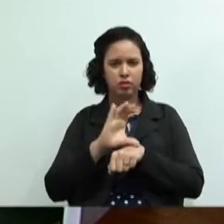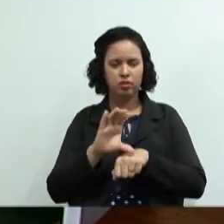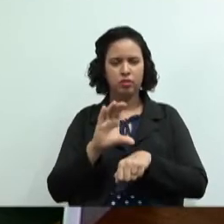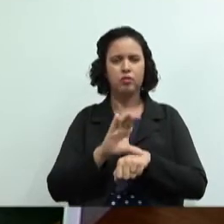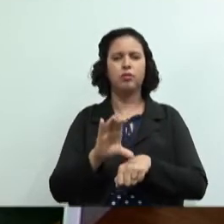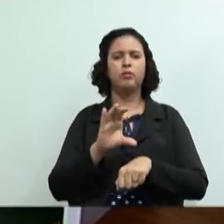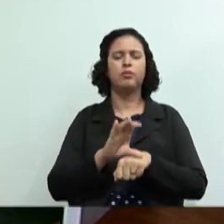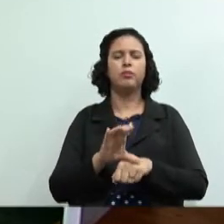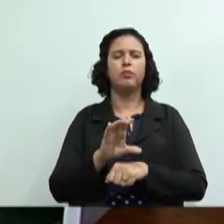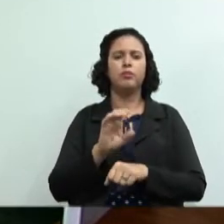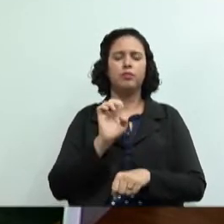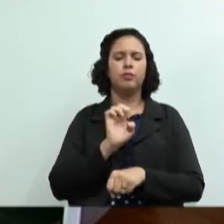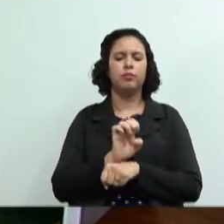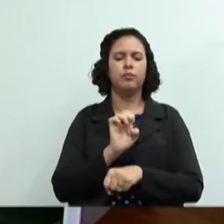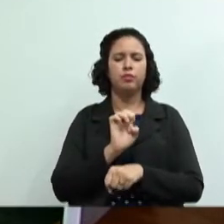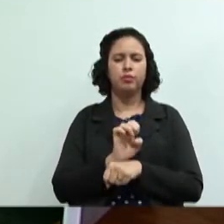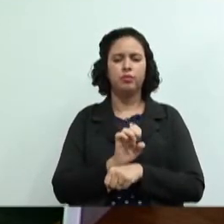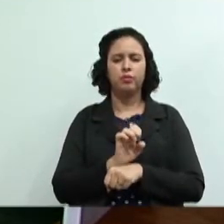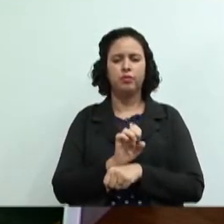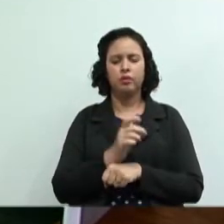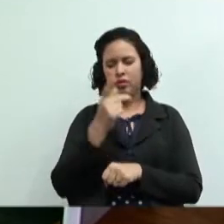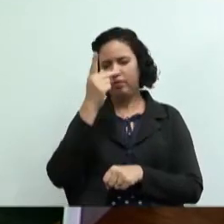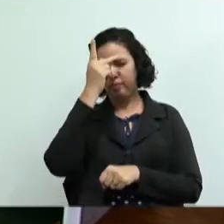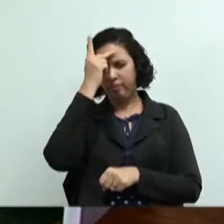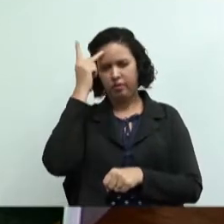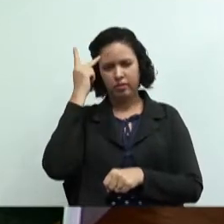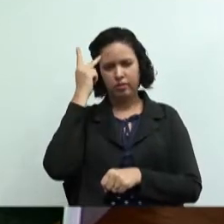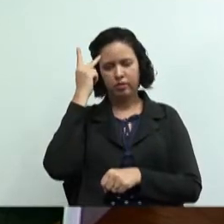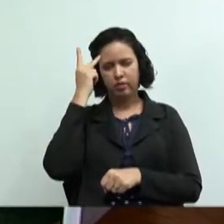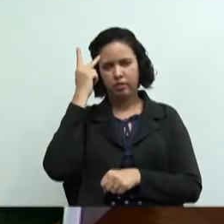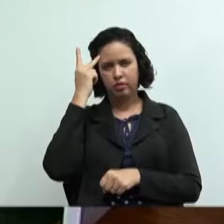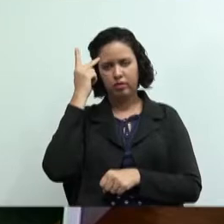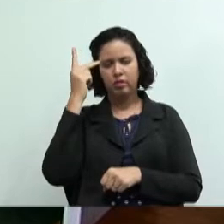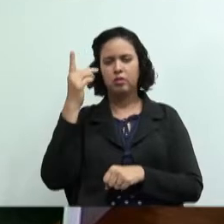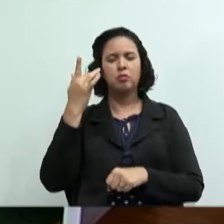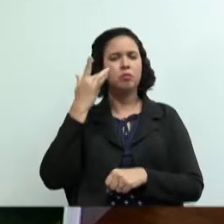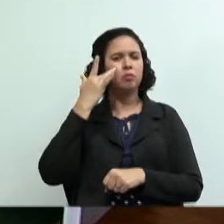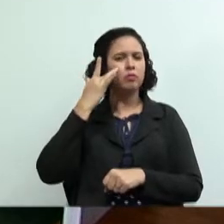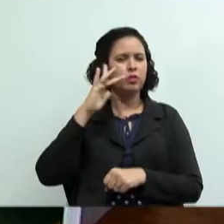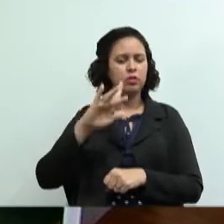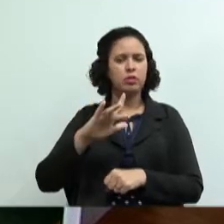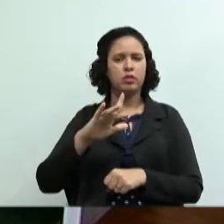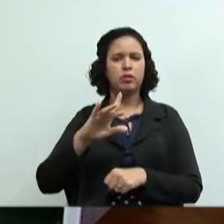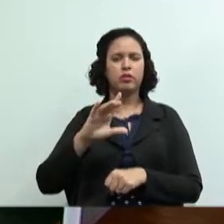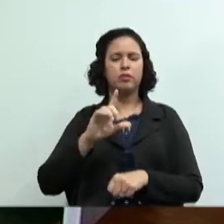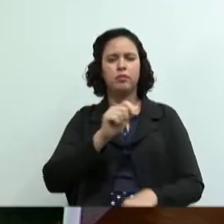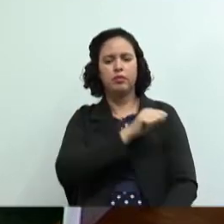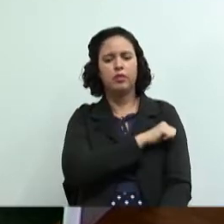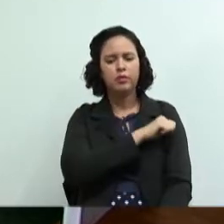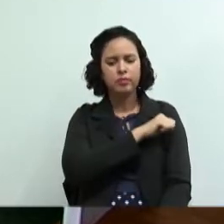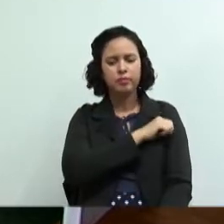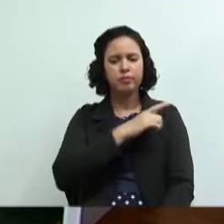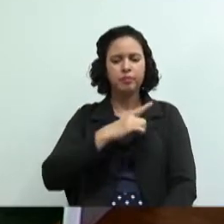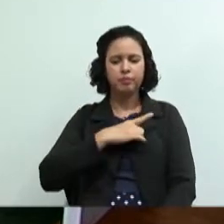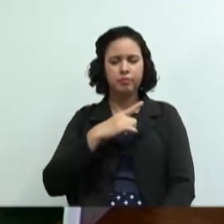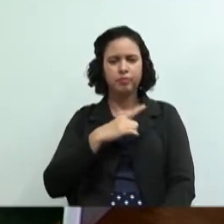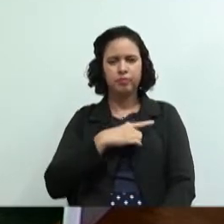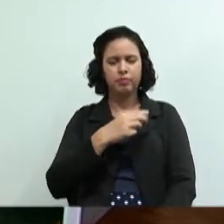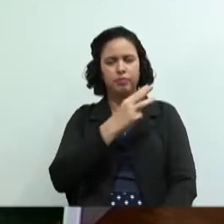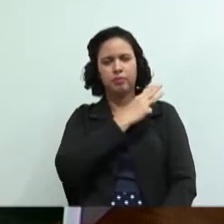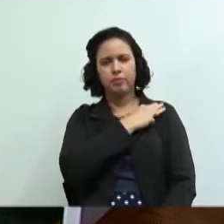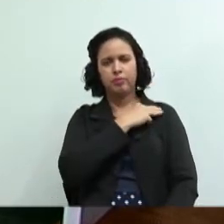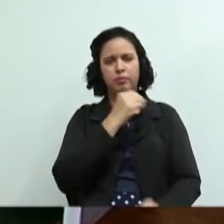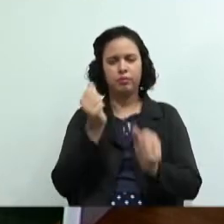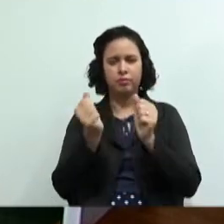que acontece todo esse projeto eu converso com pessoas que não conhecem ainda o projeto da mediação que não sabem que os alunos tem ensino médio junto com o ensino